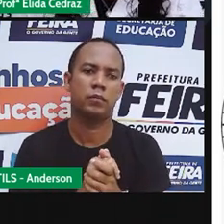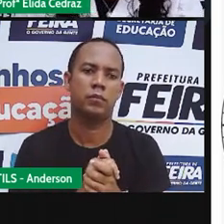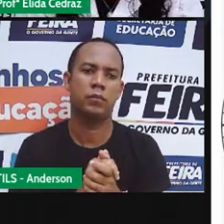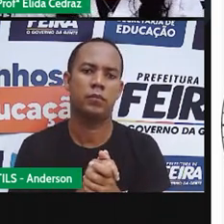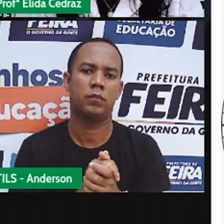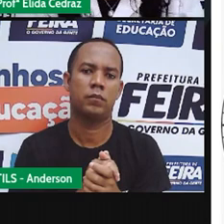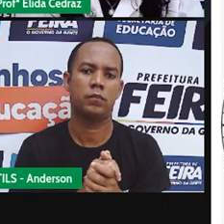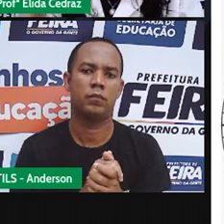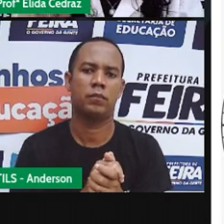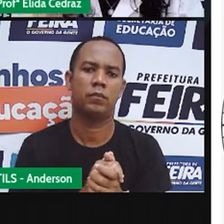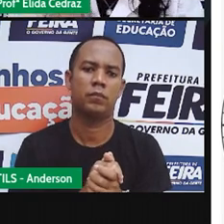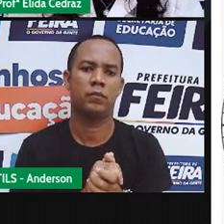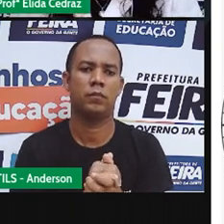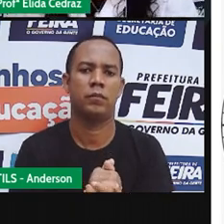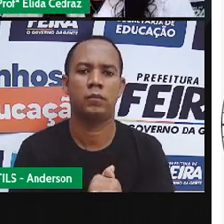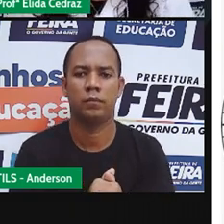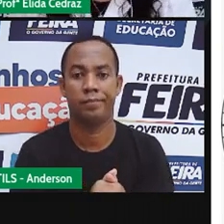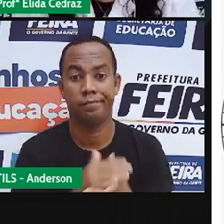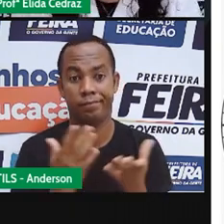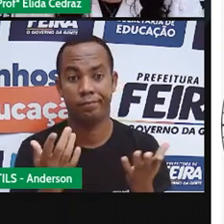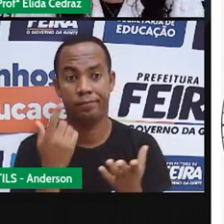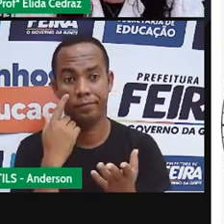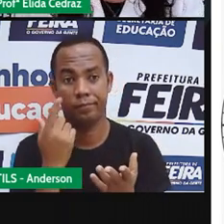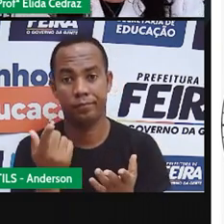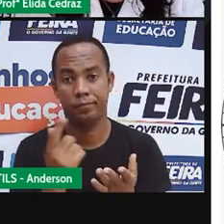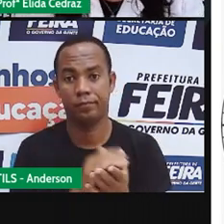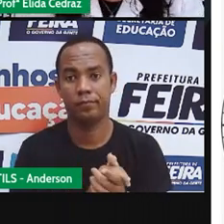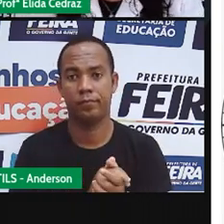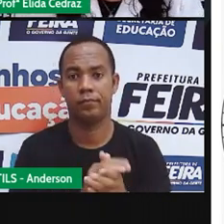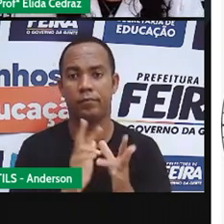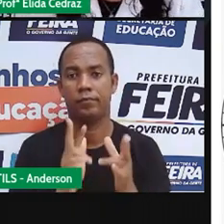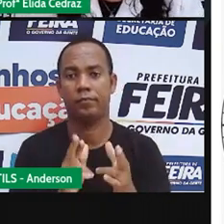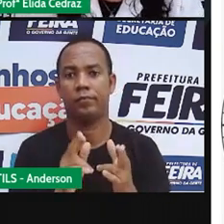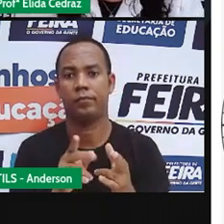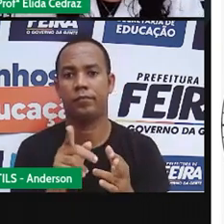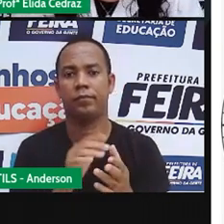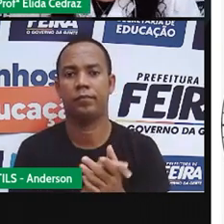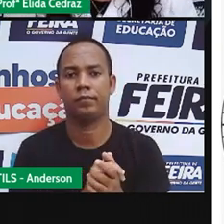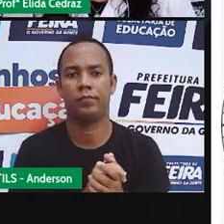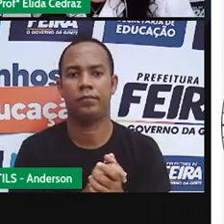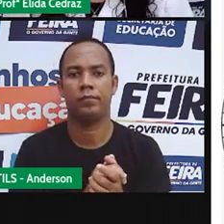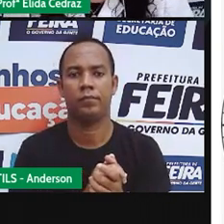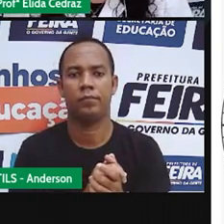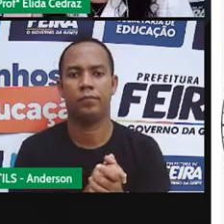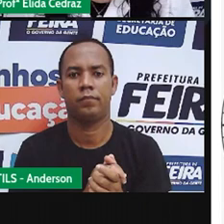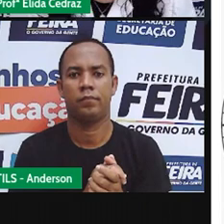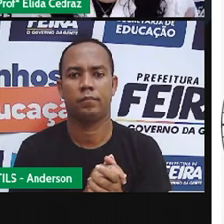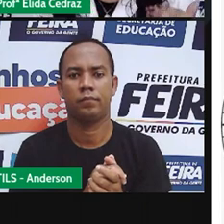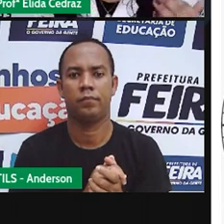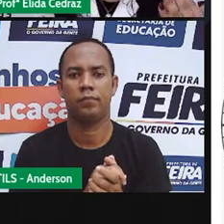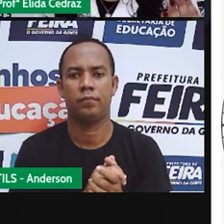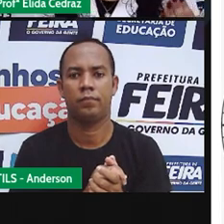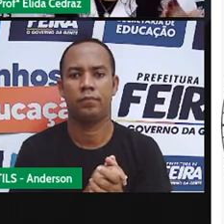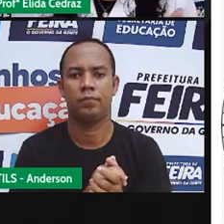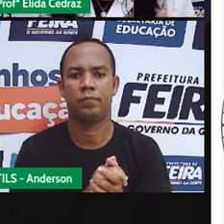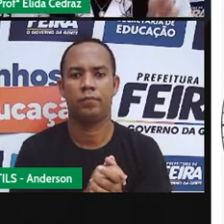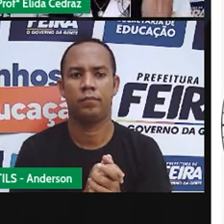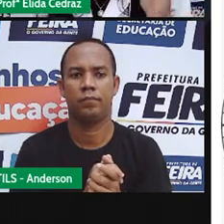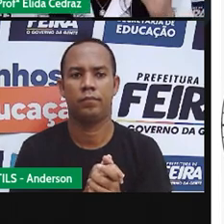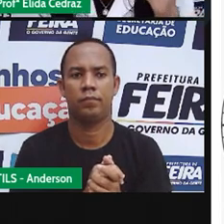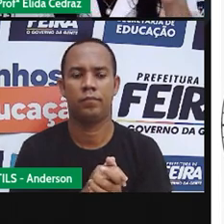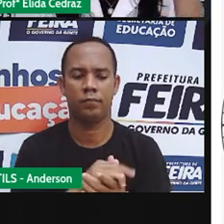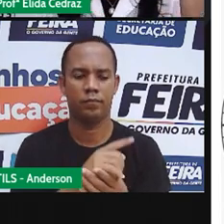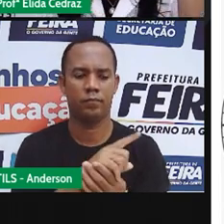e trinta minutos. E é registrado dessa forma. Quando o ponteiro grande